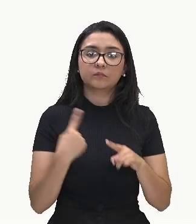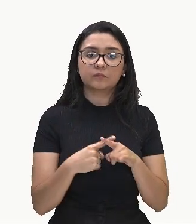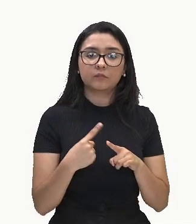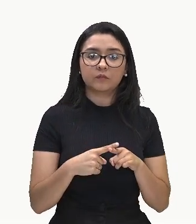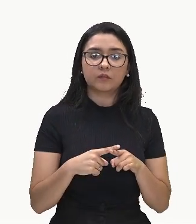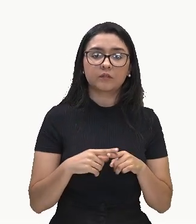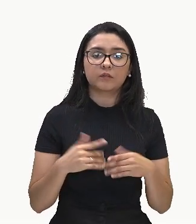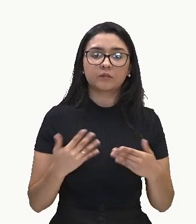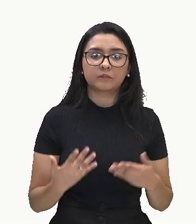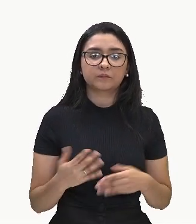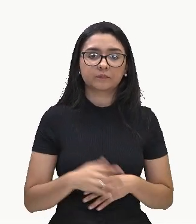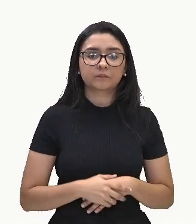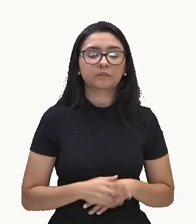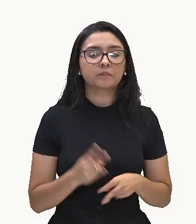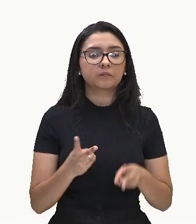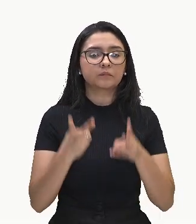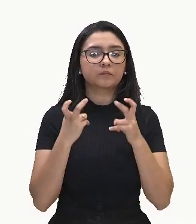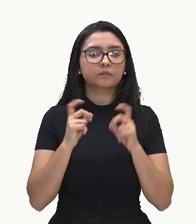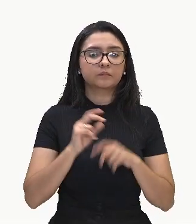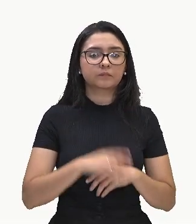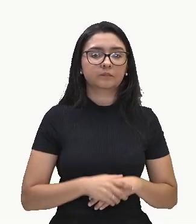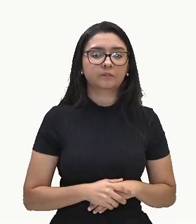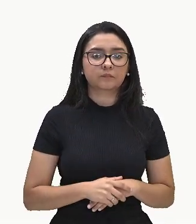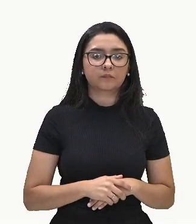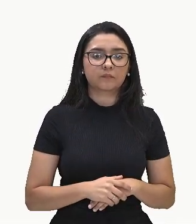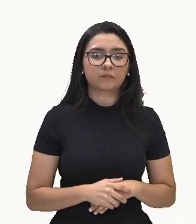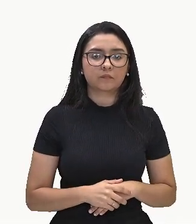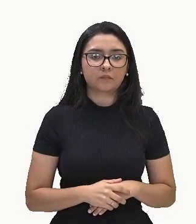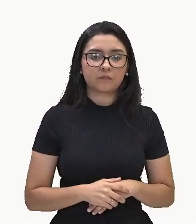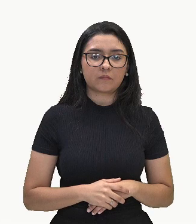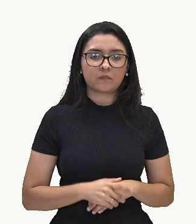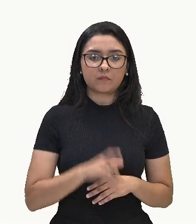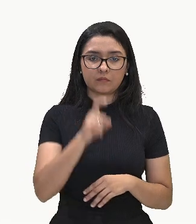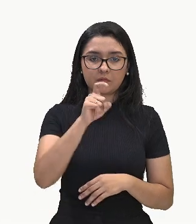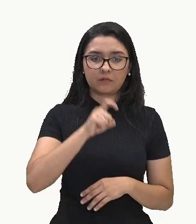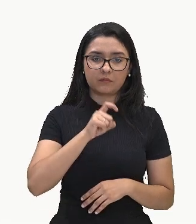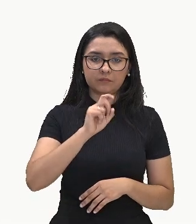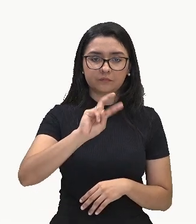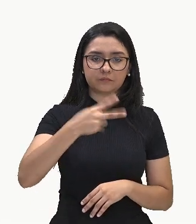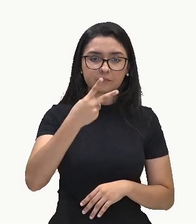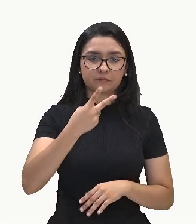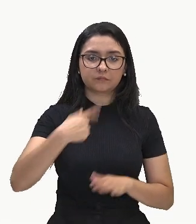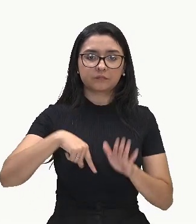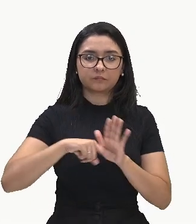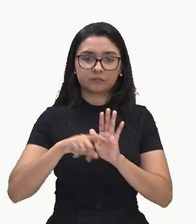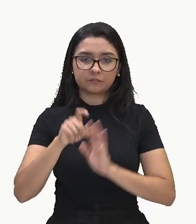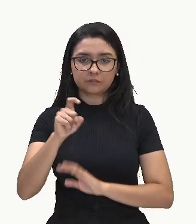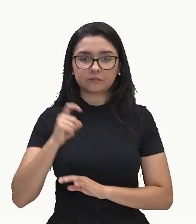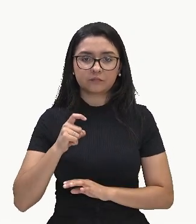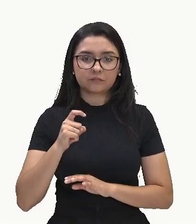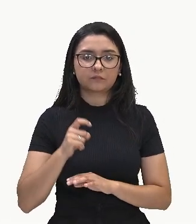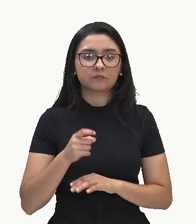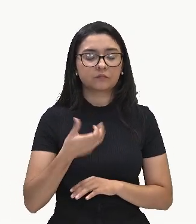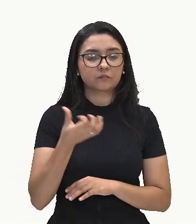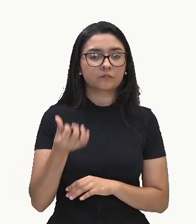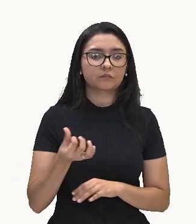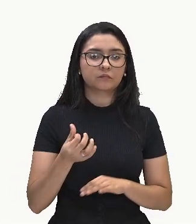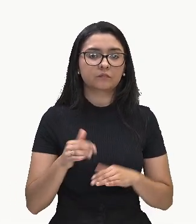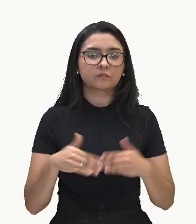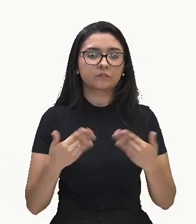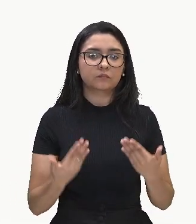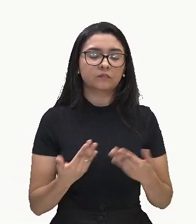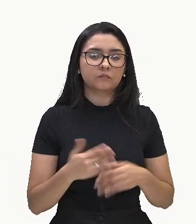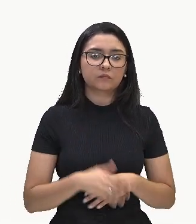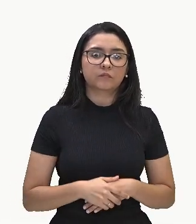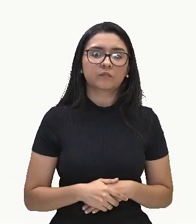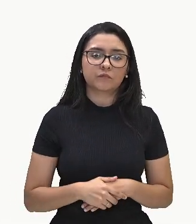saio do A ao quadrado para o X e para o sem variável. Ok? Então, não fica nenhum espaço